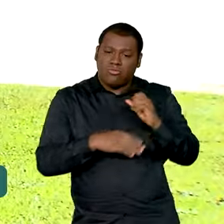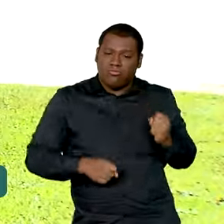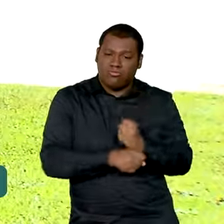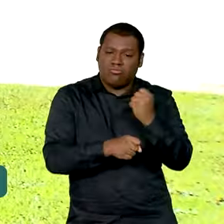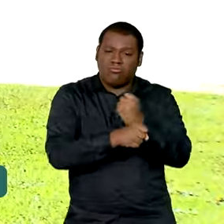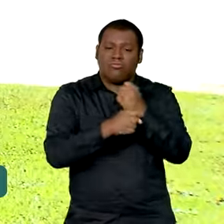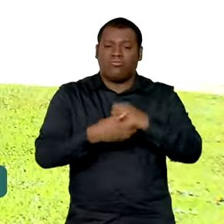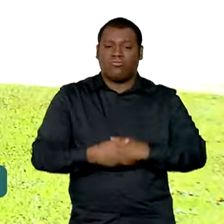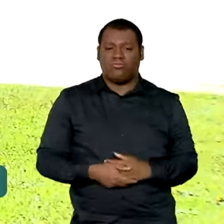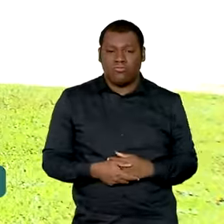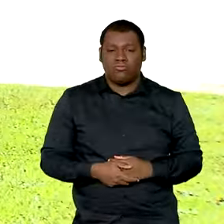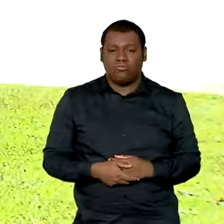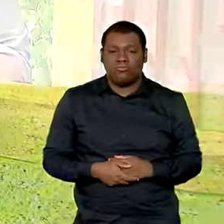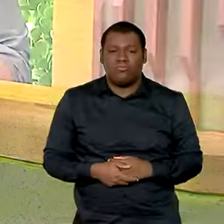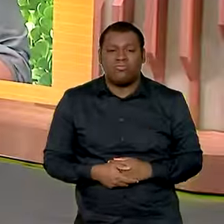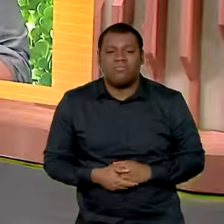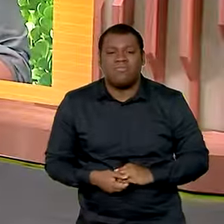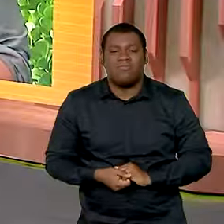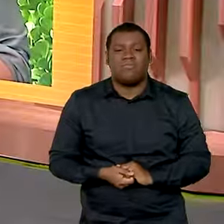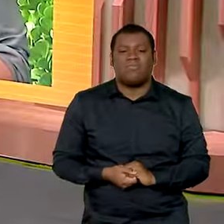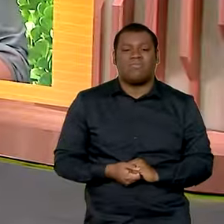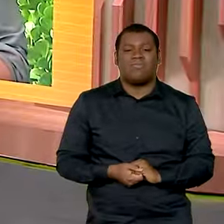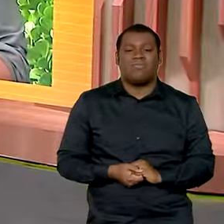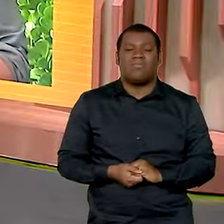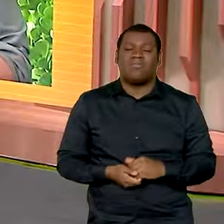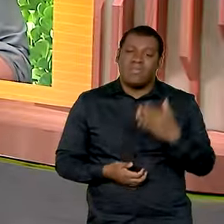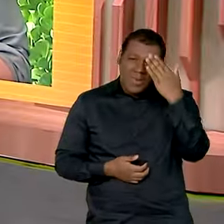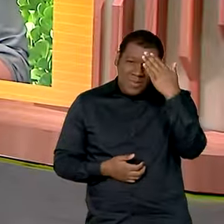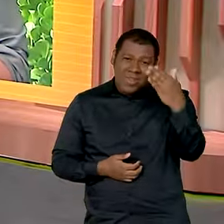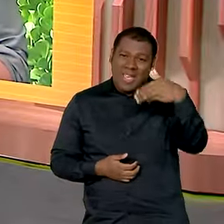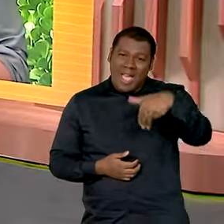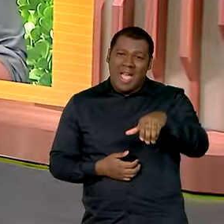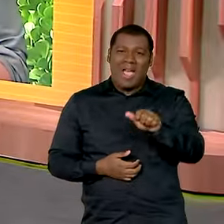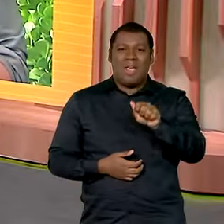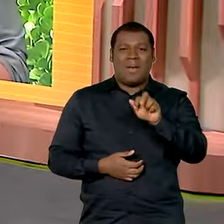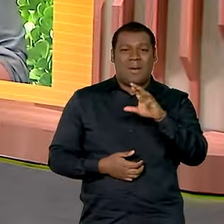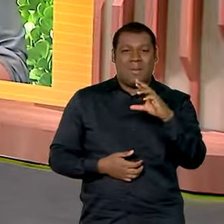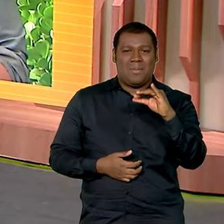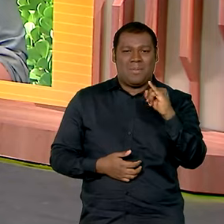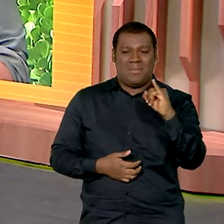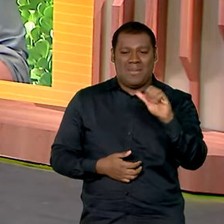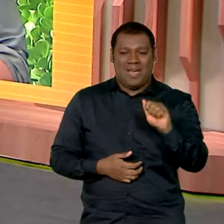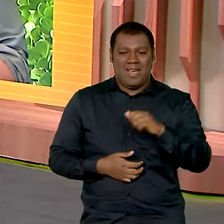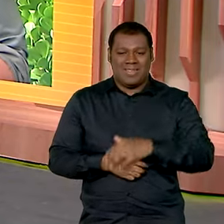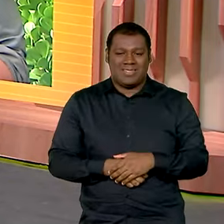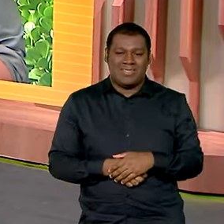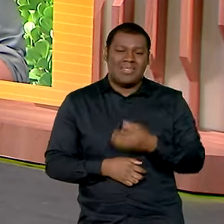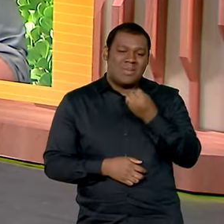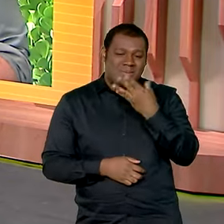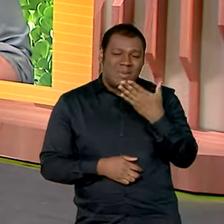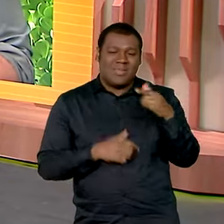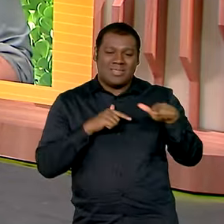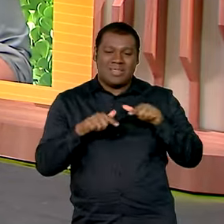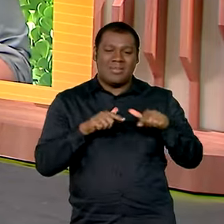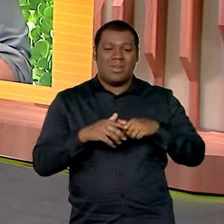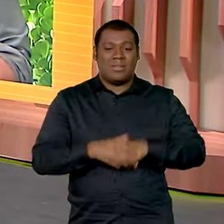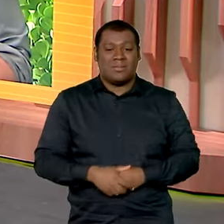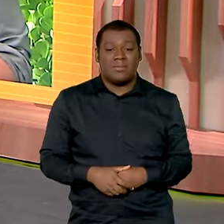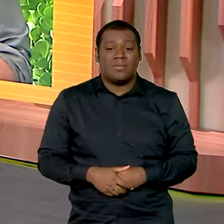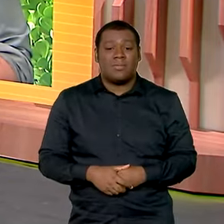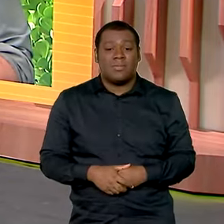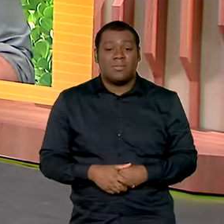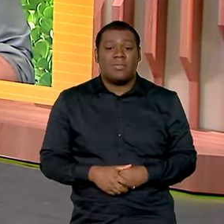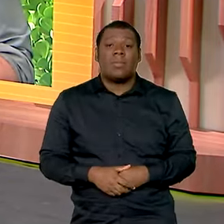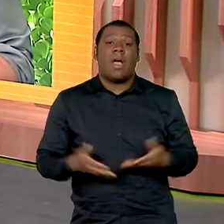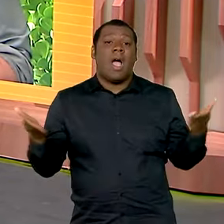passado. Voltamos com você, Vanessa. Ok, Márcio. Obrigada pelas informações, bom trabalho para você. E de Brasília, vamos